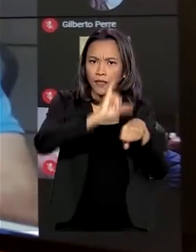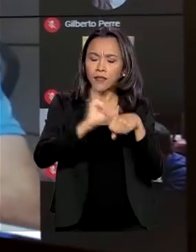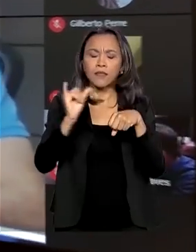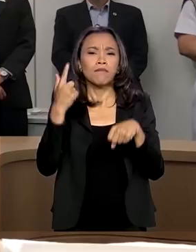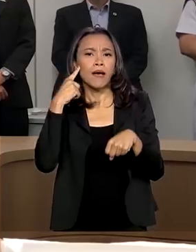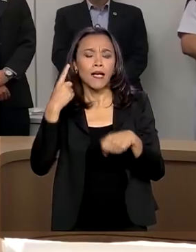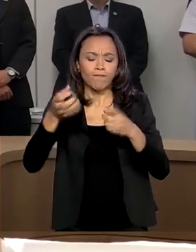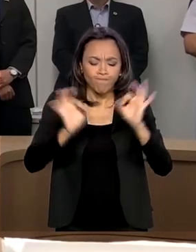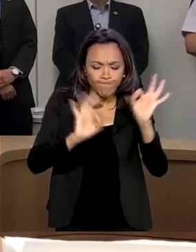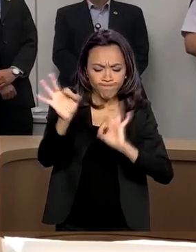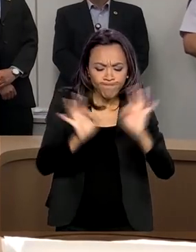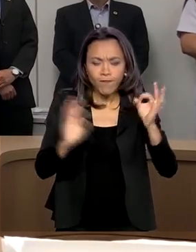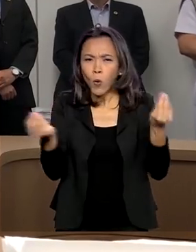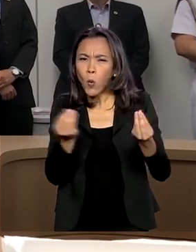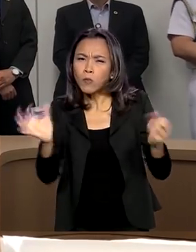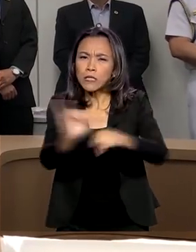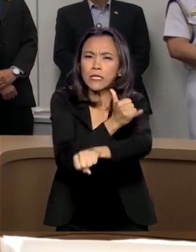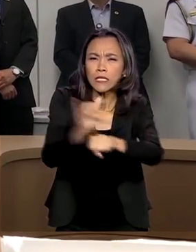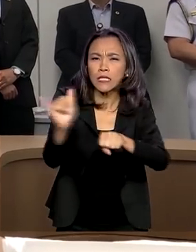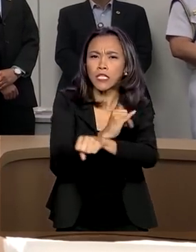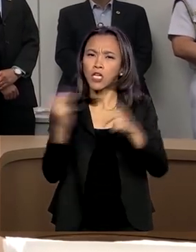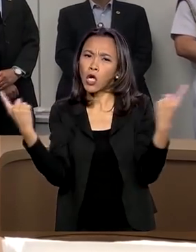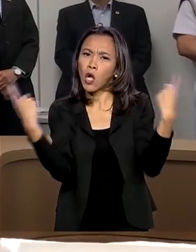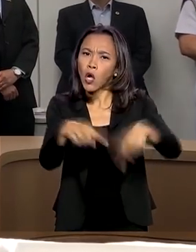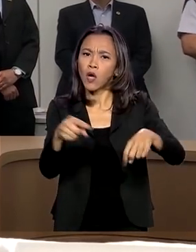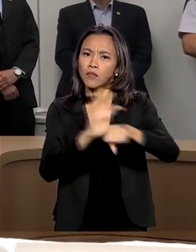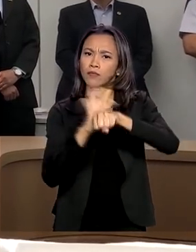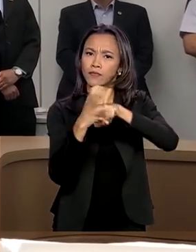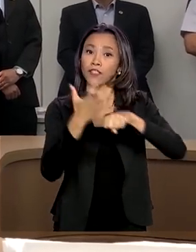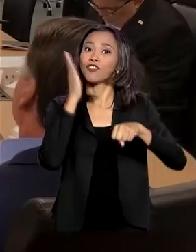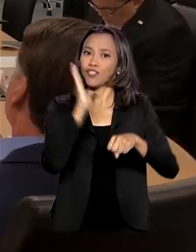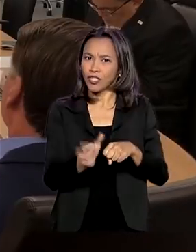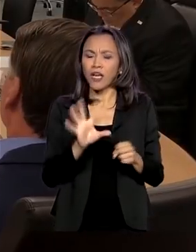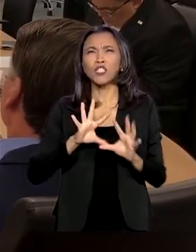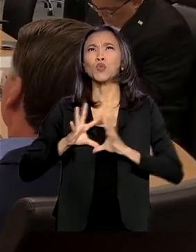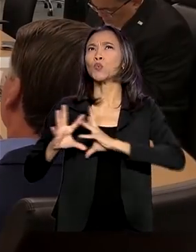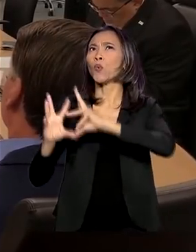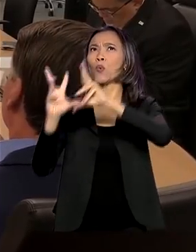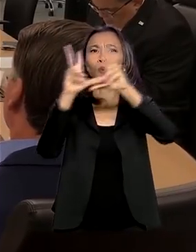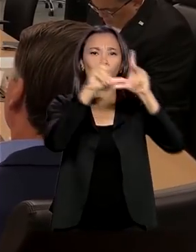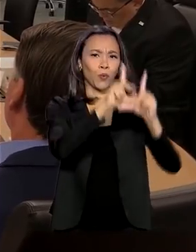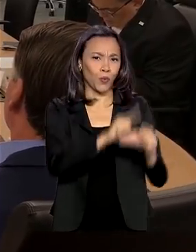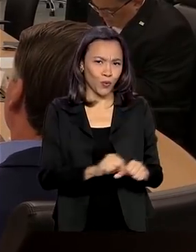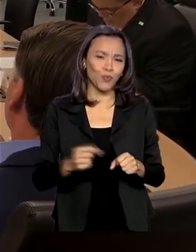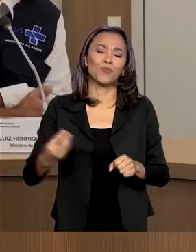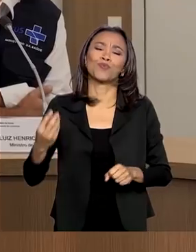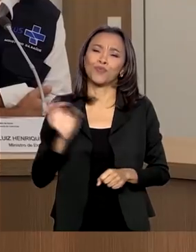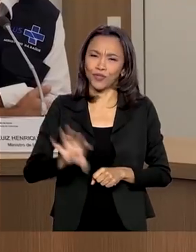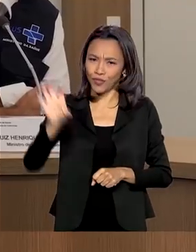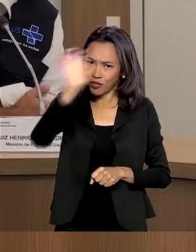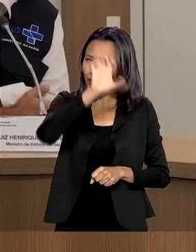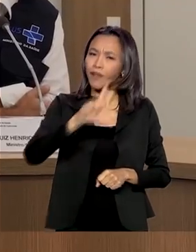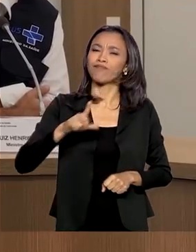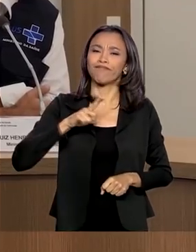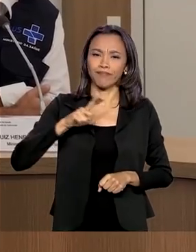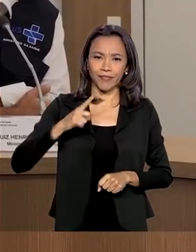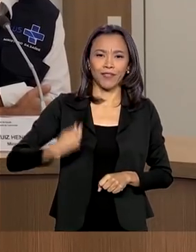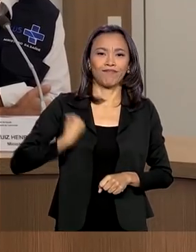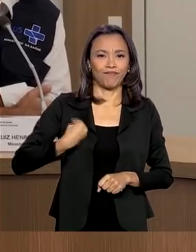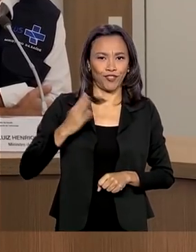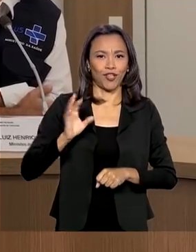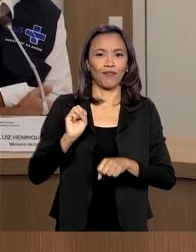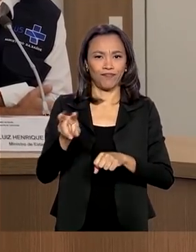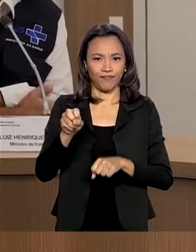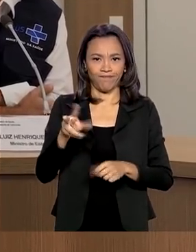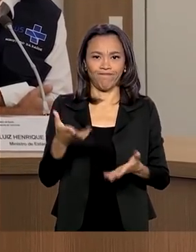formas de deter o covid-19, que já foi detectado em todos os estados da federação. O momento é de união de